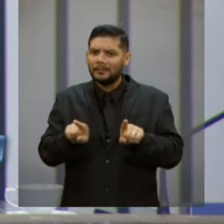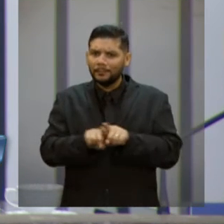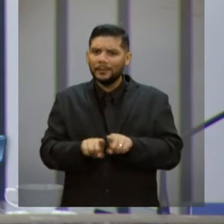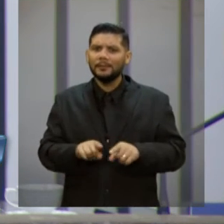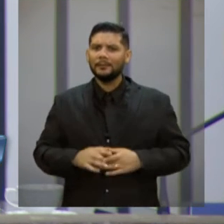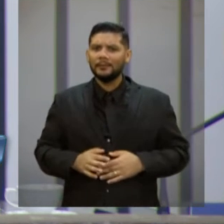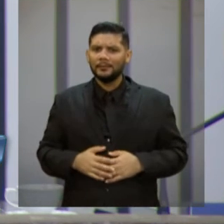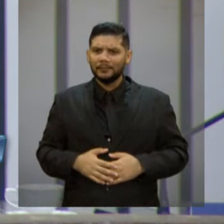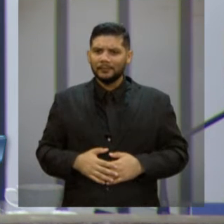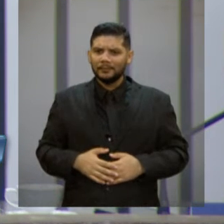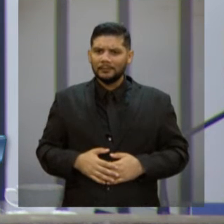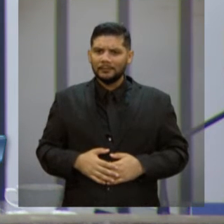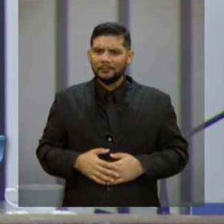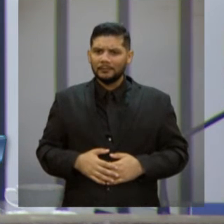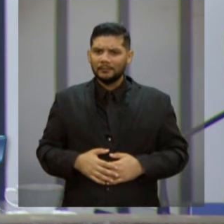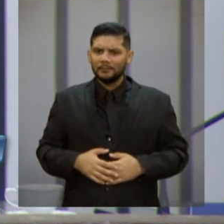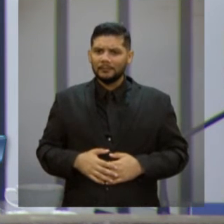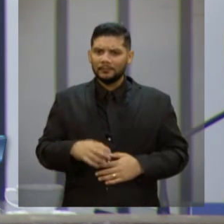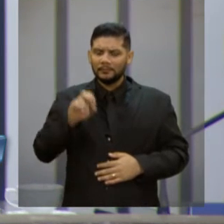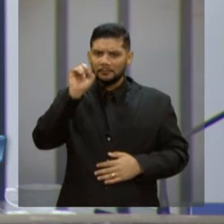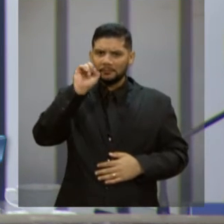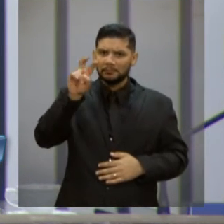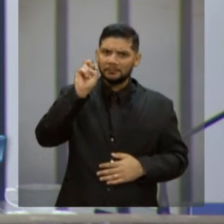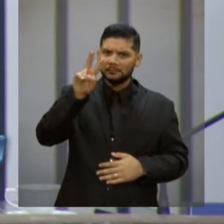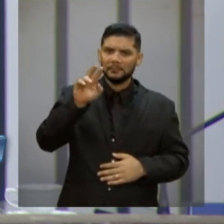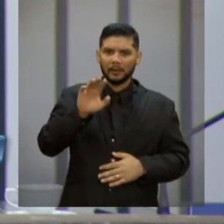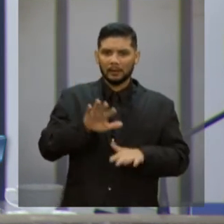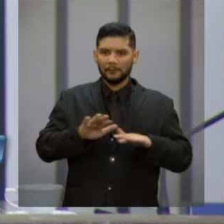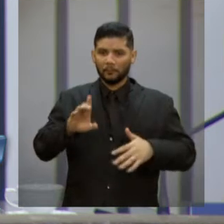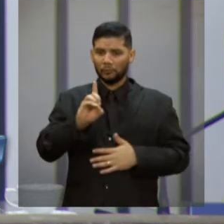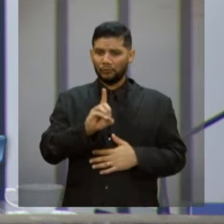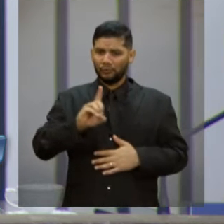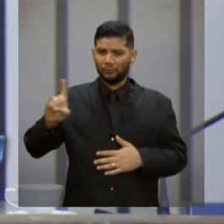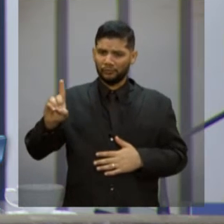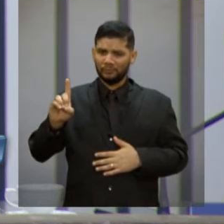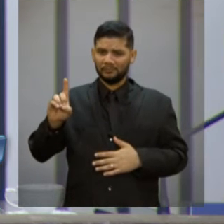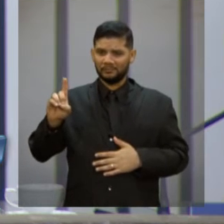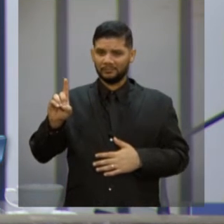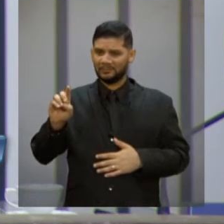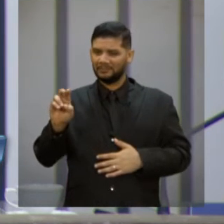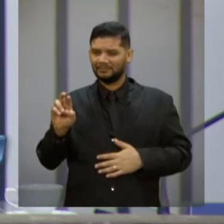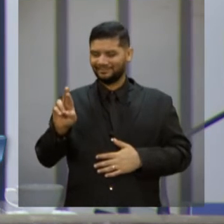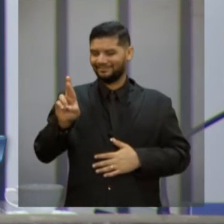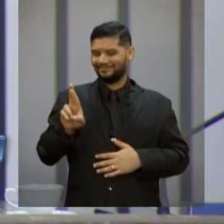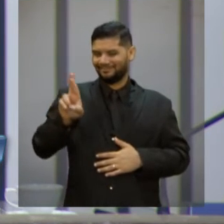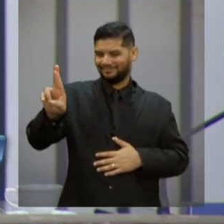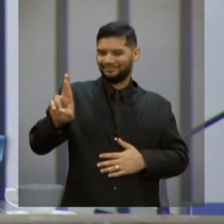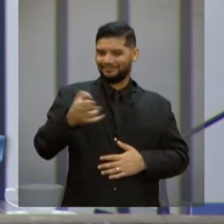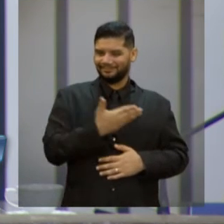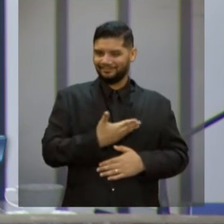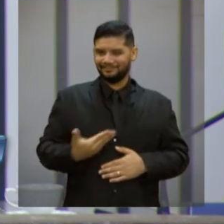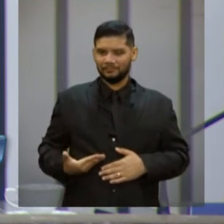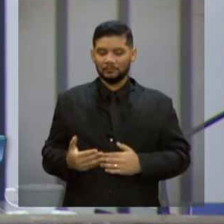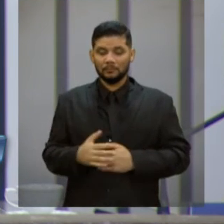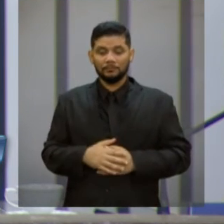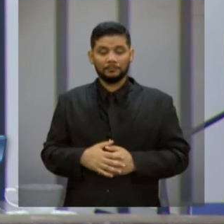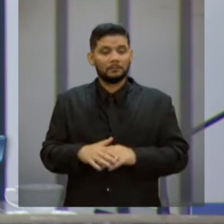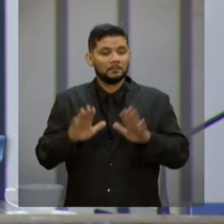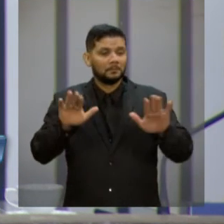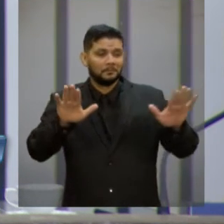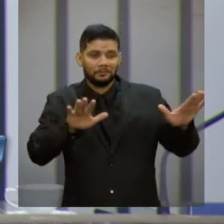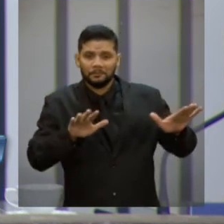muito na direita, que representa o governo que temos atualmente, que só, pura e simplesmente,